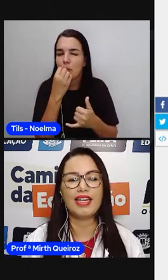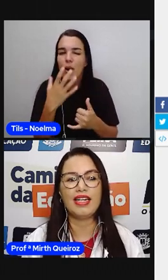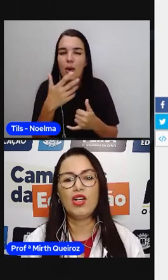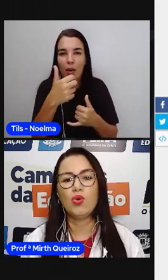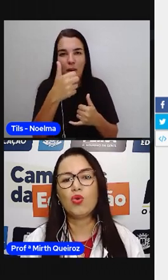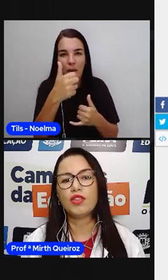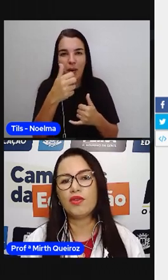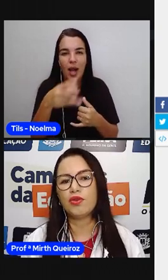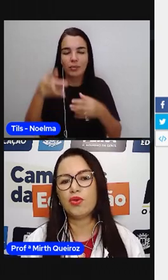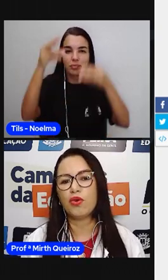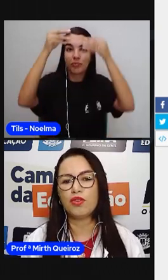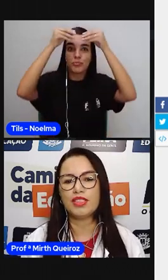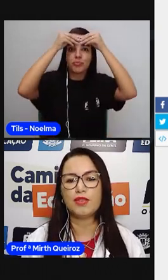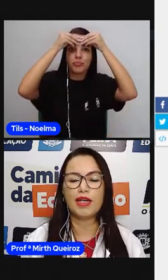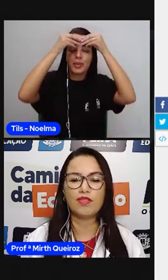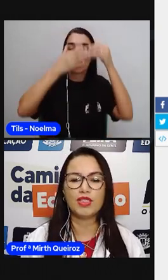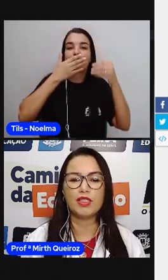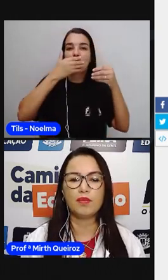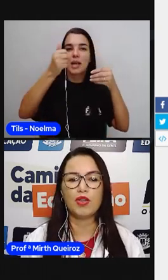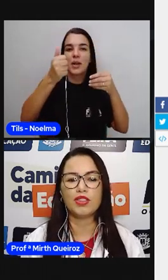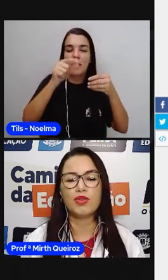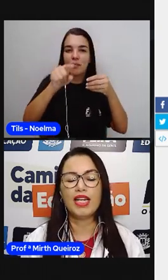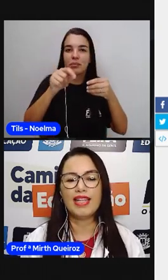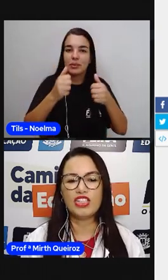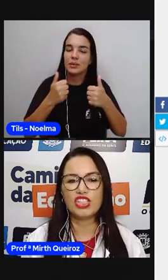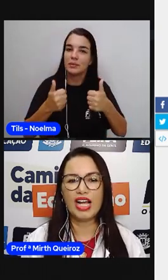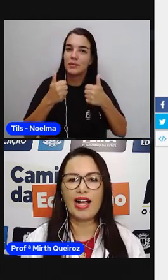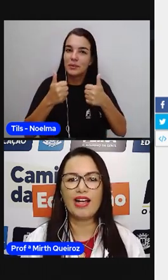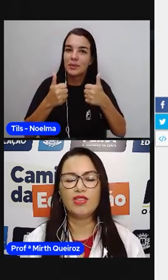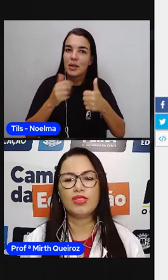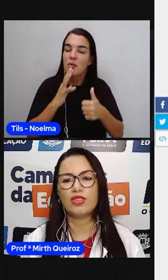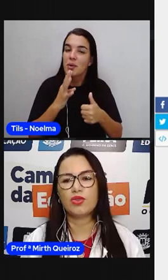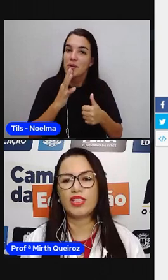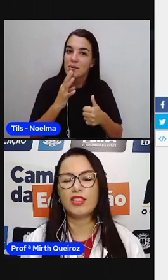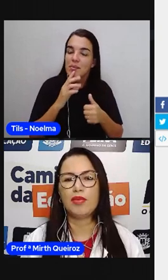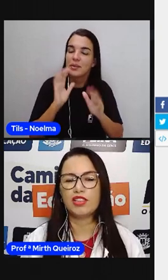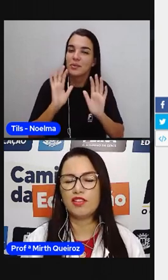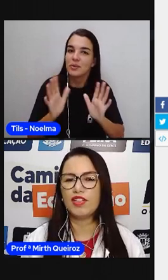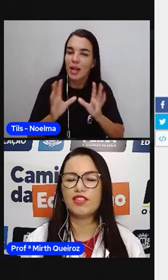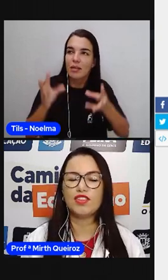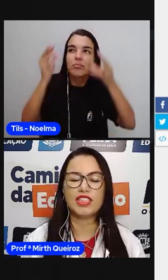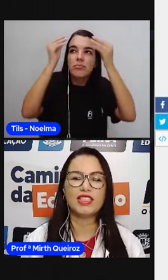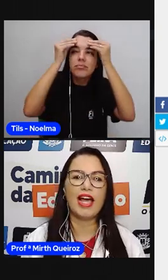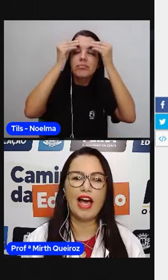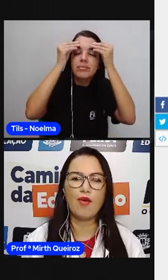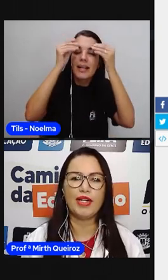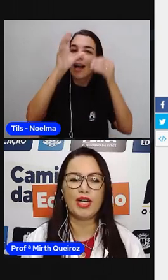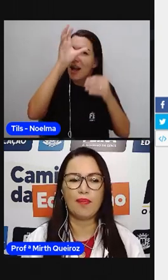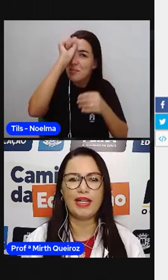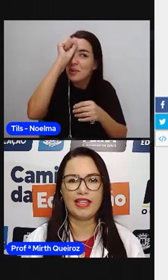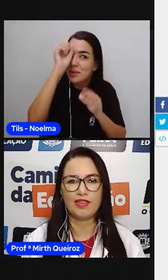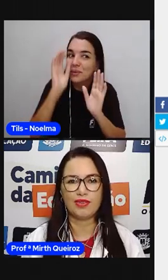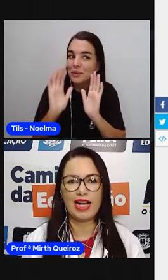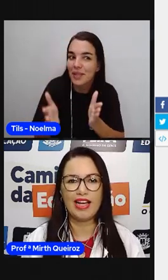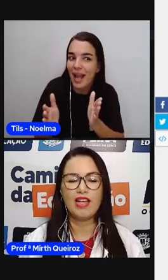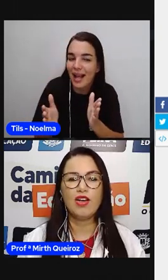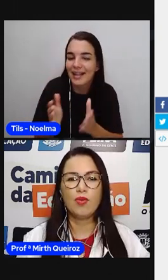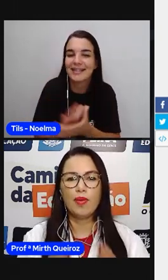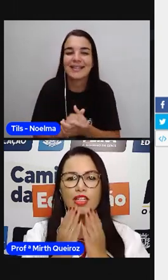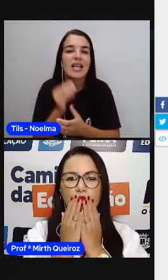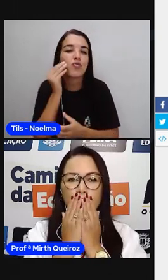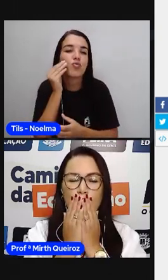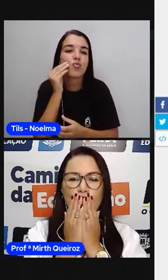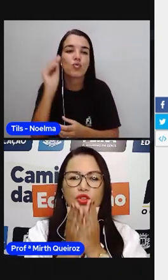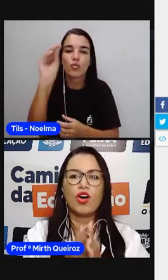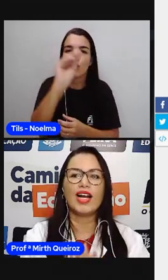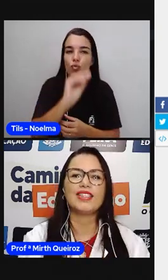aí o conteúdo com vocês para que vocês possam testar os seus conhecimentos e ver se vocês realmente aprenderam, tá? Um